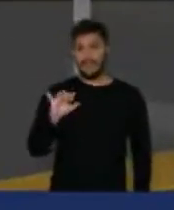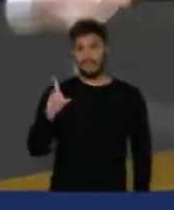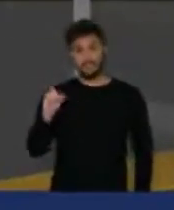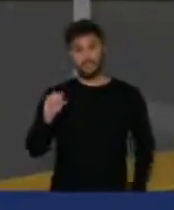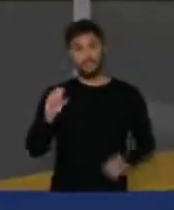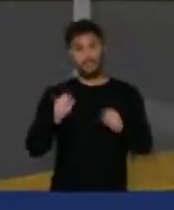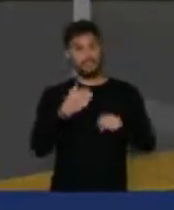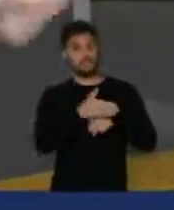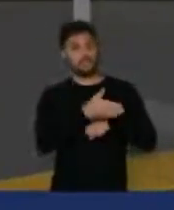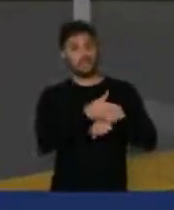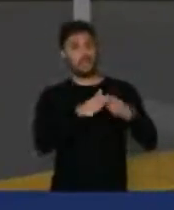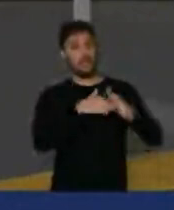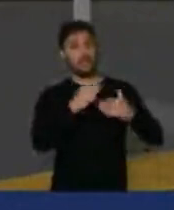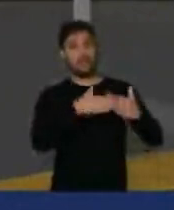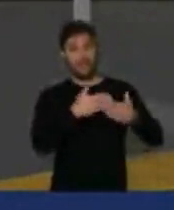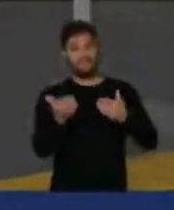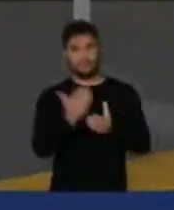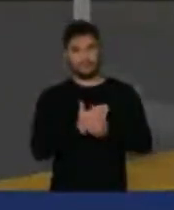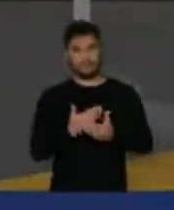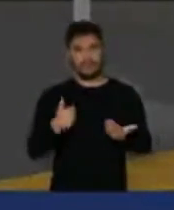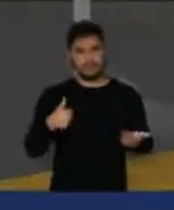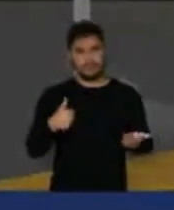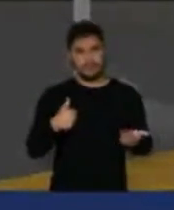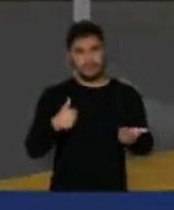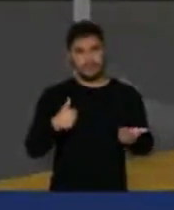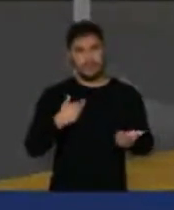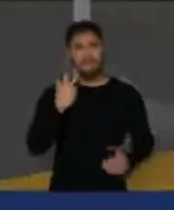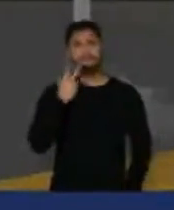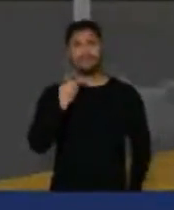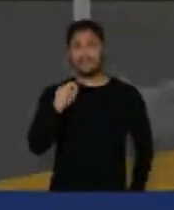lugar, vou para STF. Para que é que serve essa tribuna?